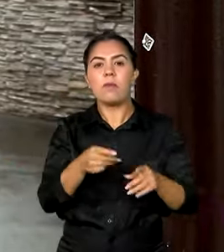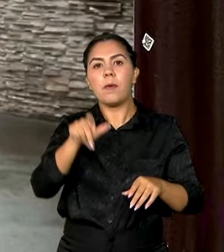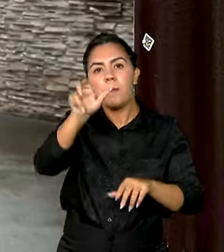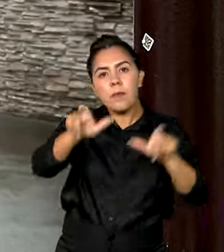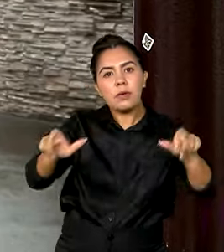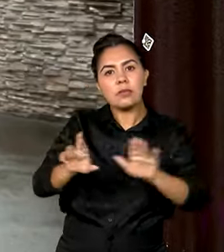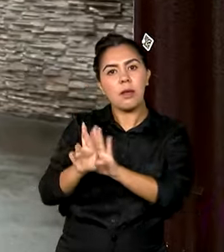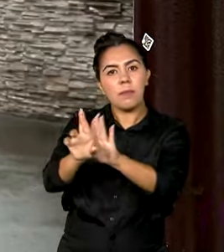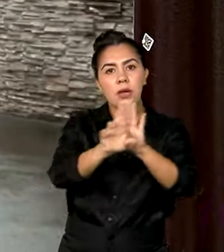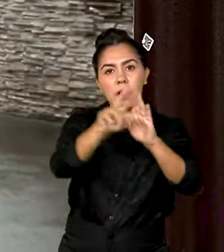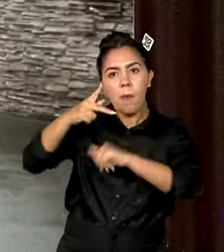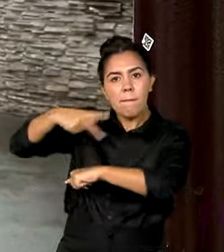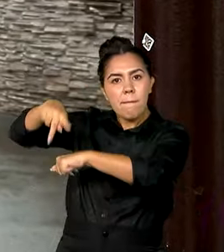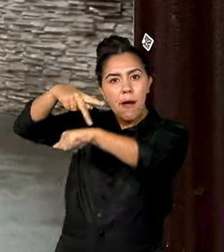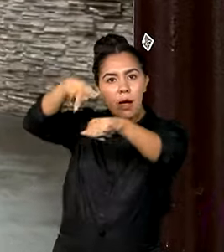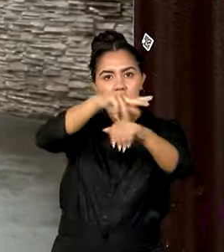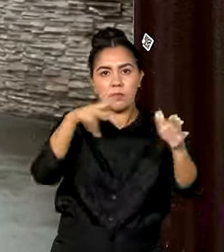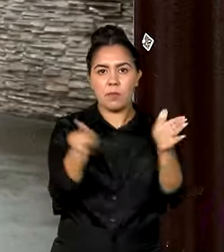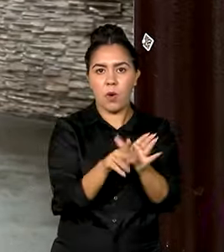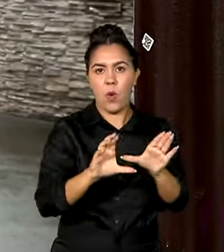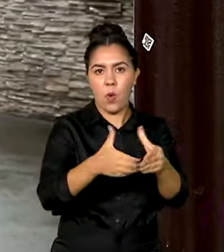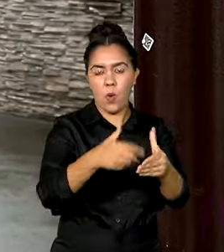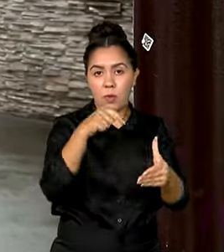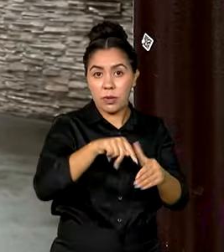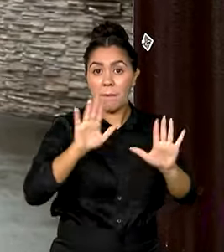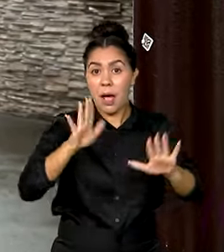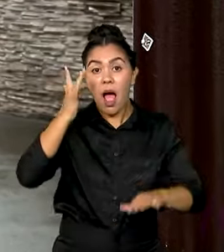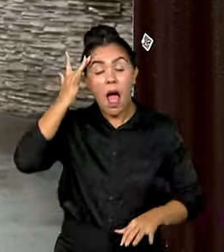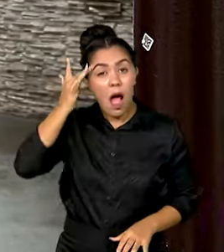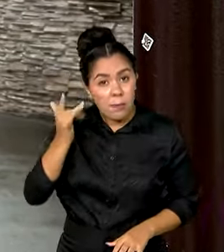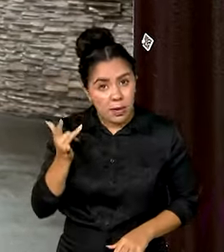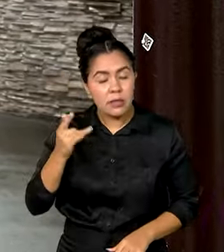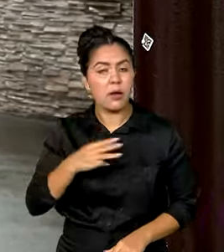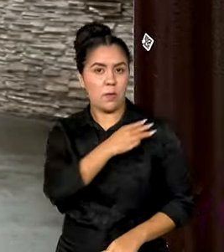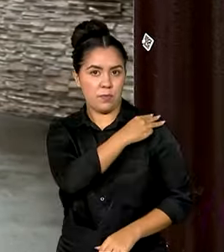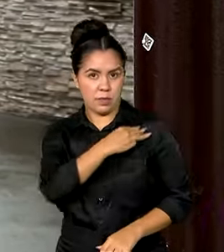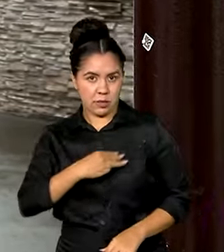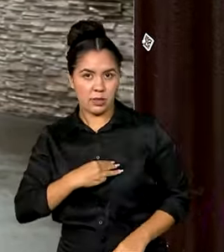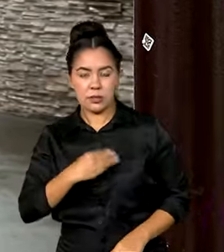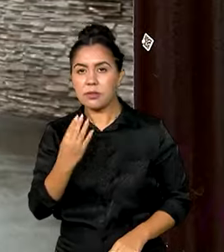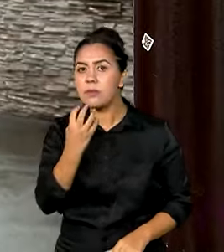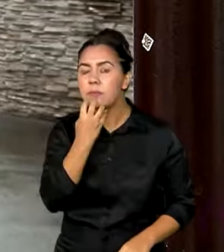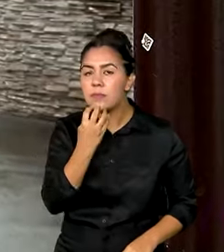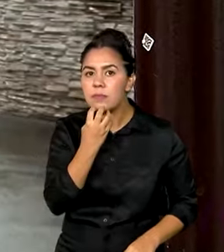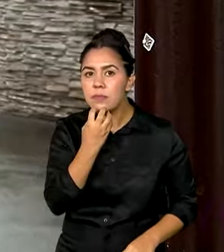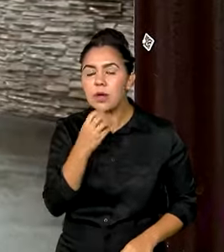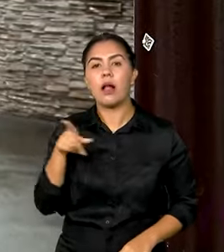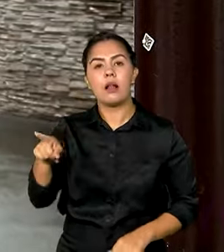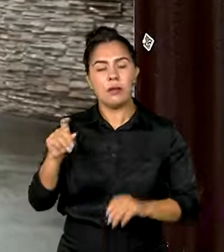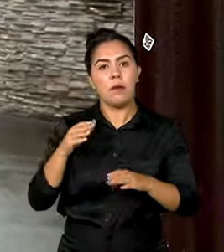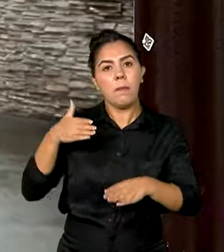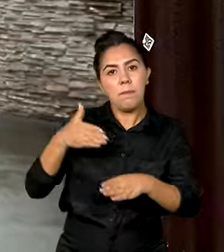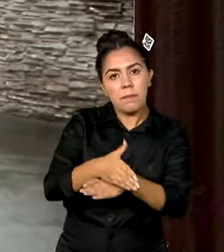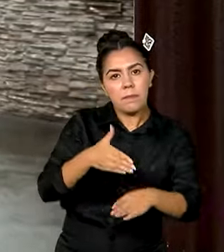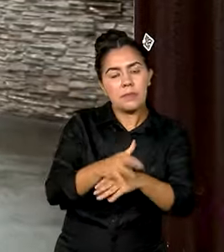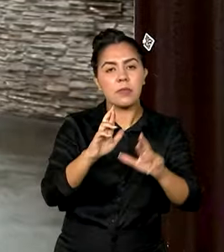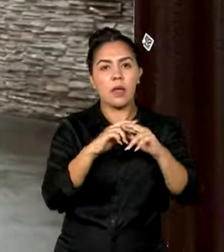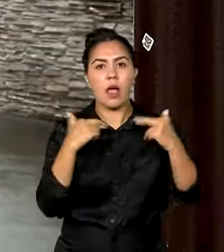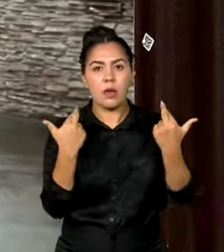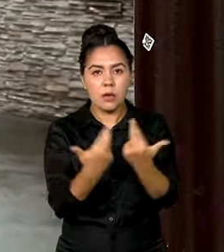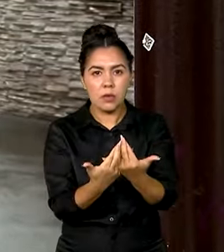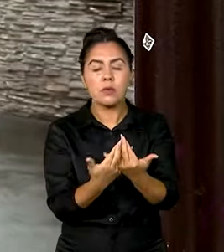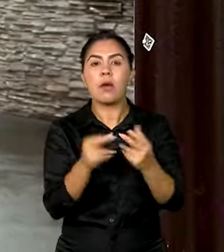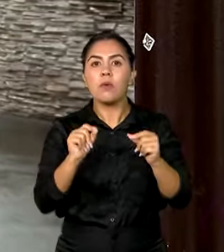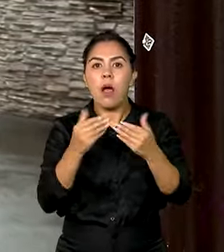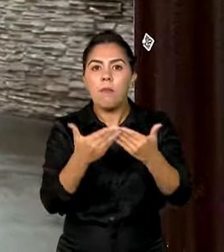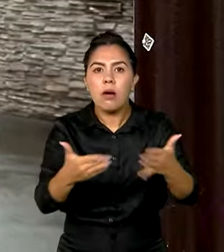delegações dos países do bloco. Amanhã, Vanessa, o ministro das Relações Exteriores deve participar da reunião do segmento